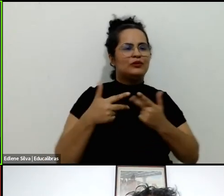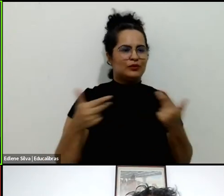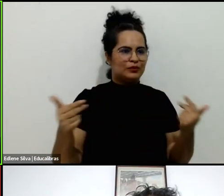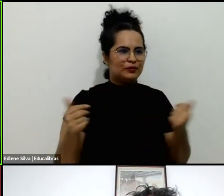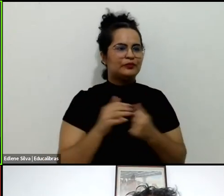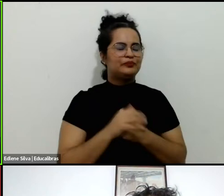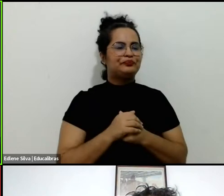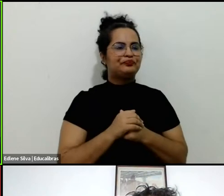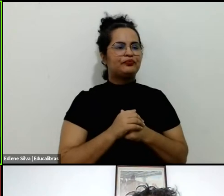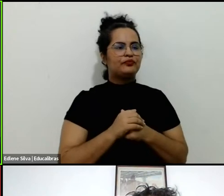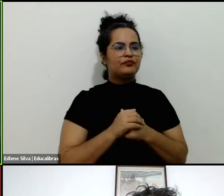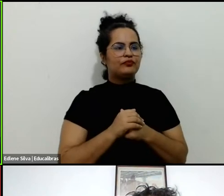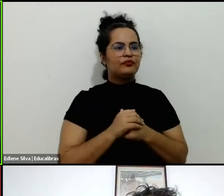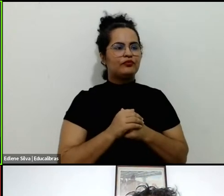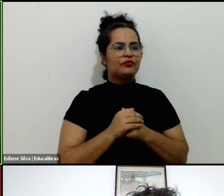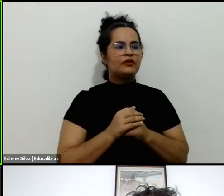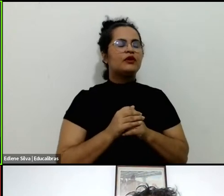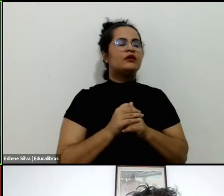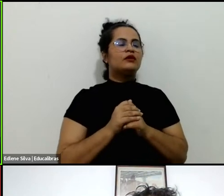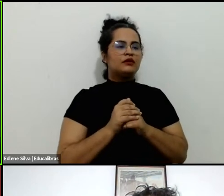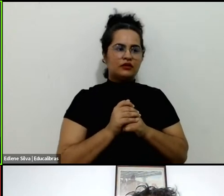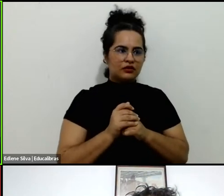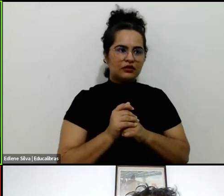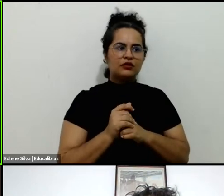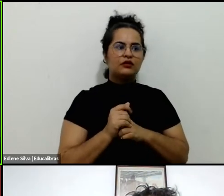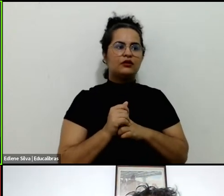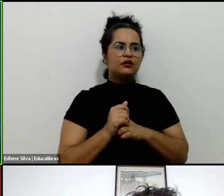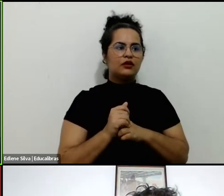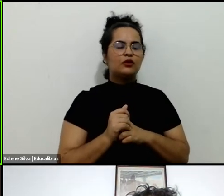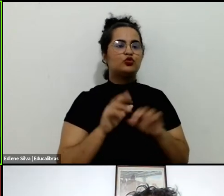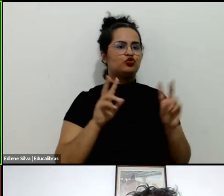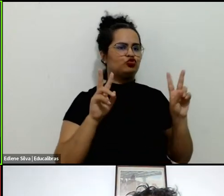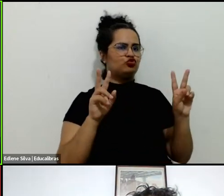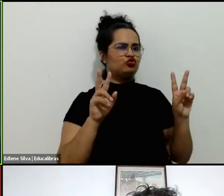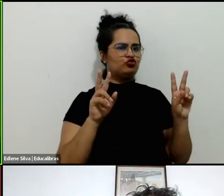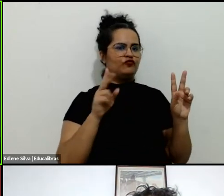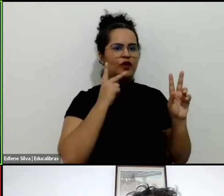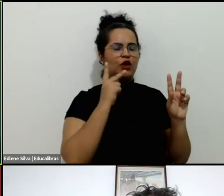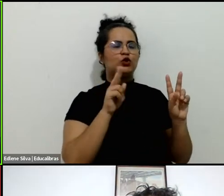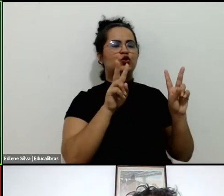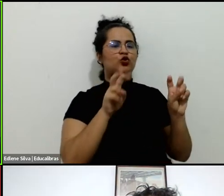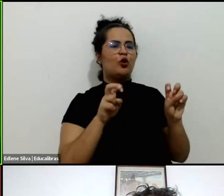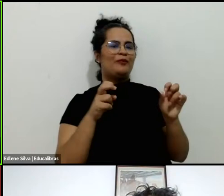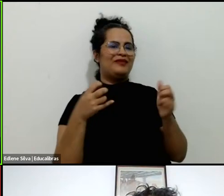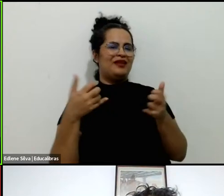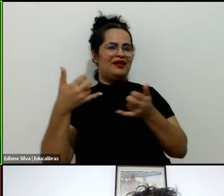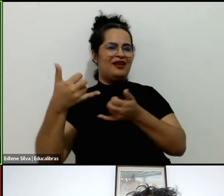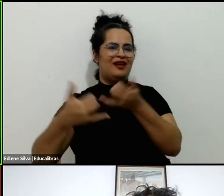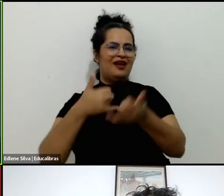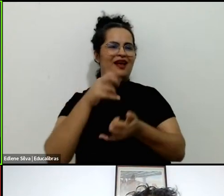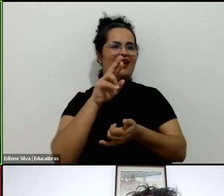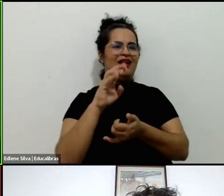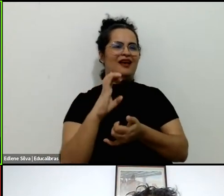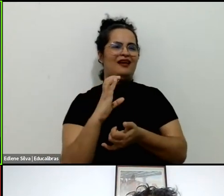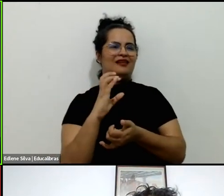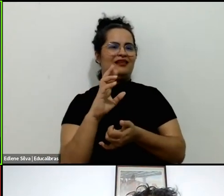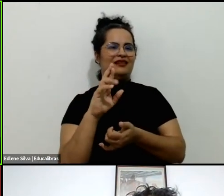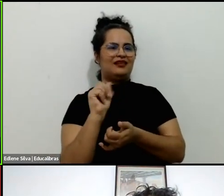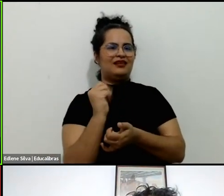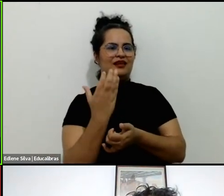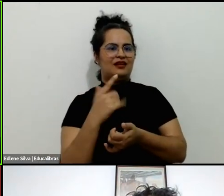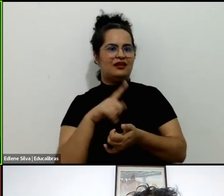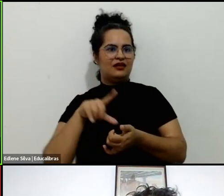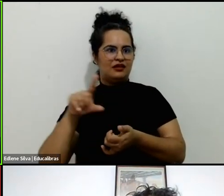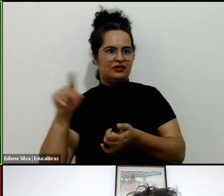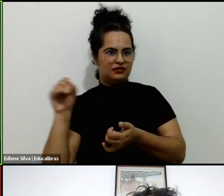Conceitualmente falando, passei pelo debate sobre recriação, depois sobre lazer e, mais recentemente,